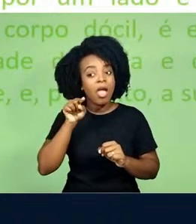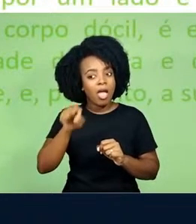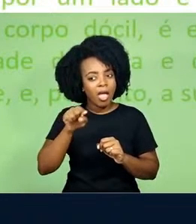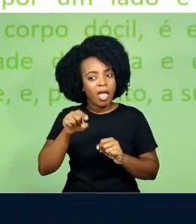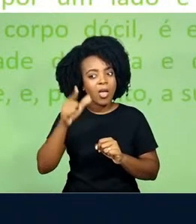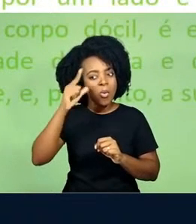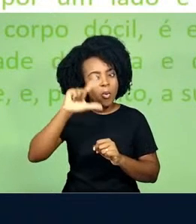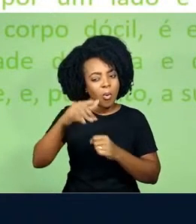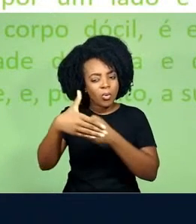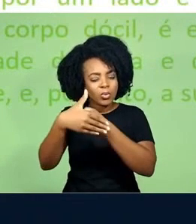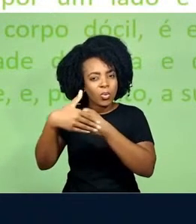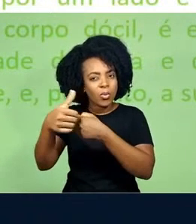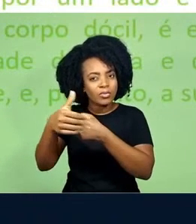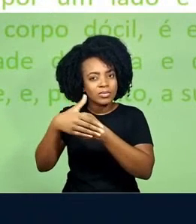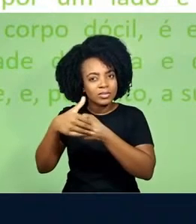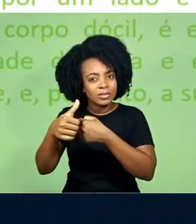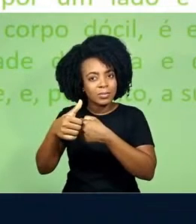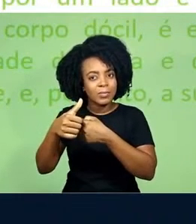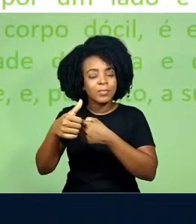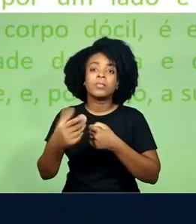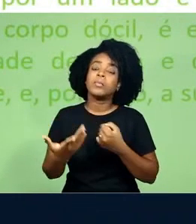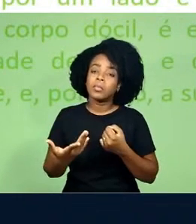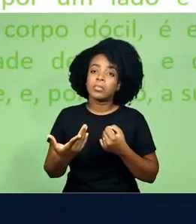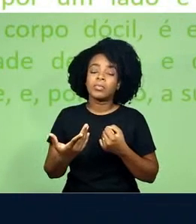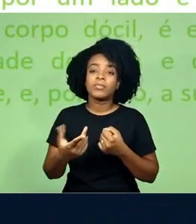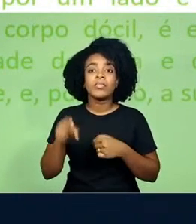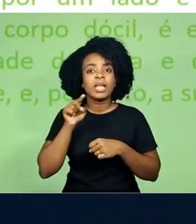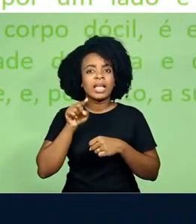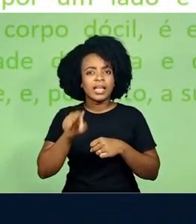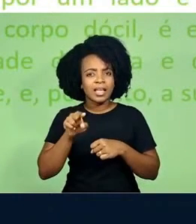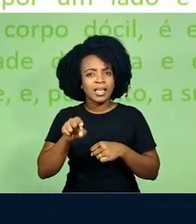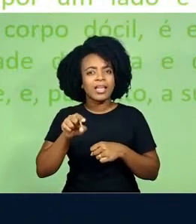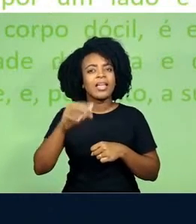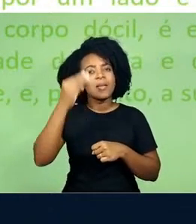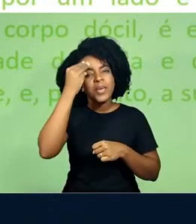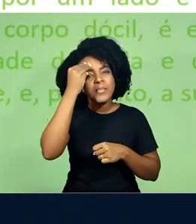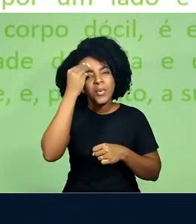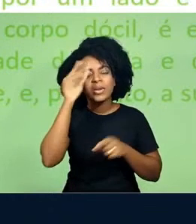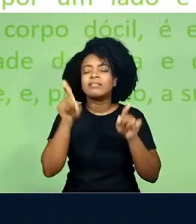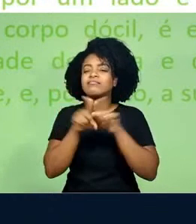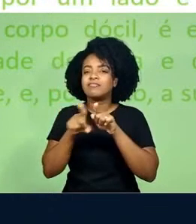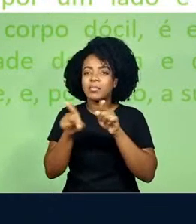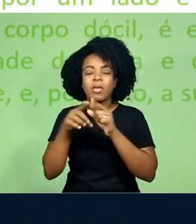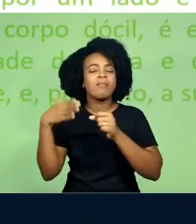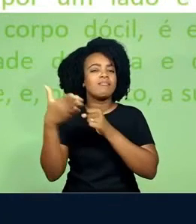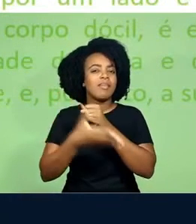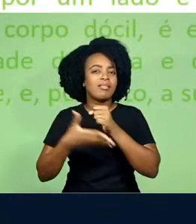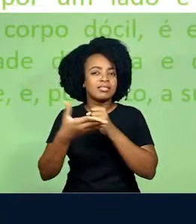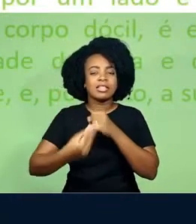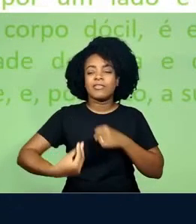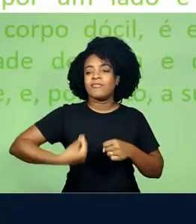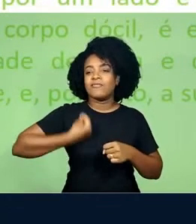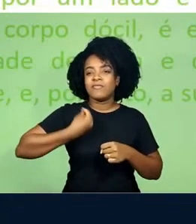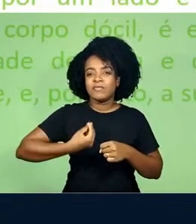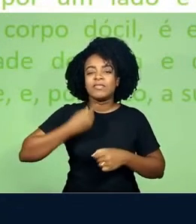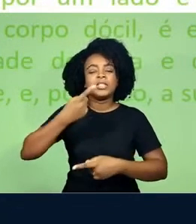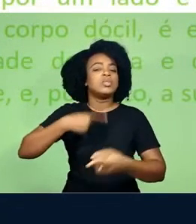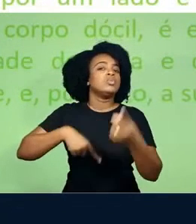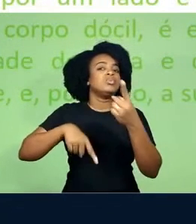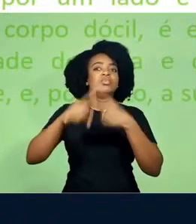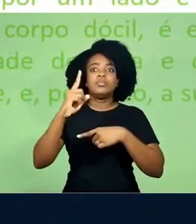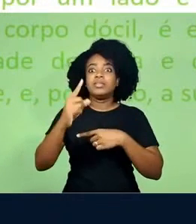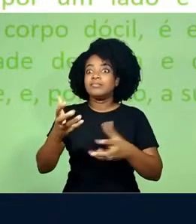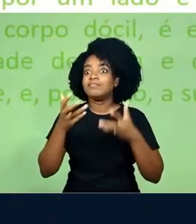dócil, no caso de Raquel, talvez no de Rick, é ela também que fundamenta sua vontade de vida e de superação, sua